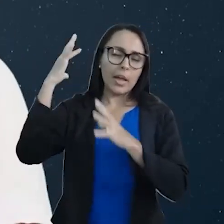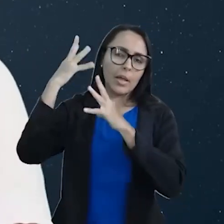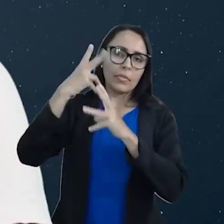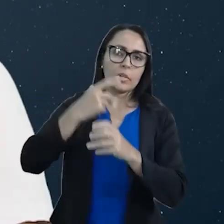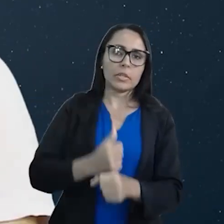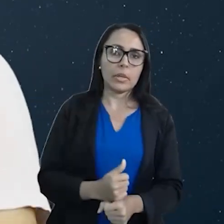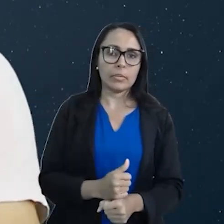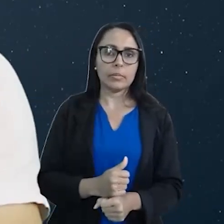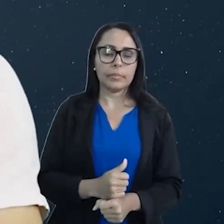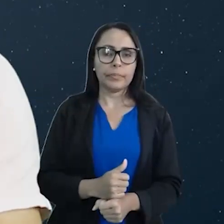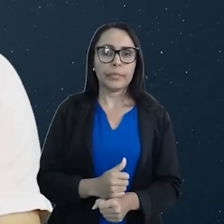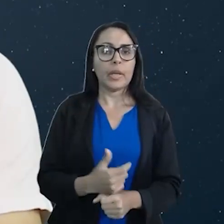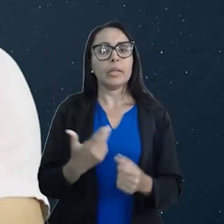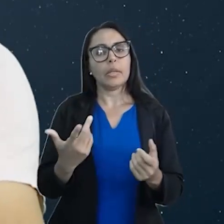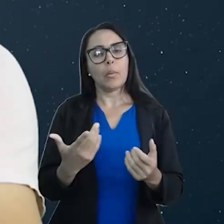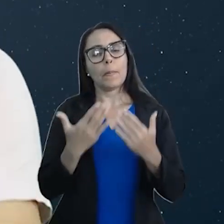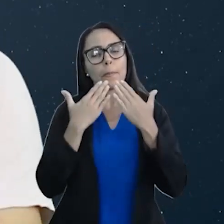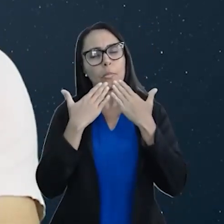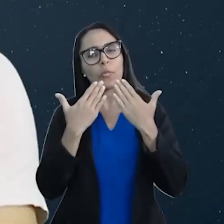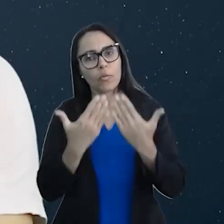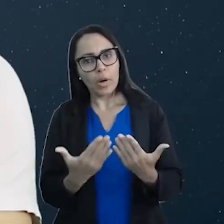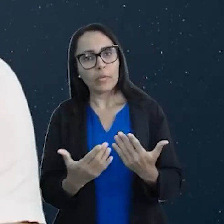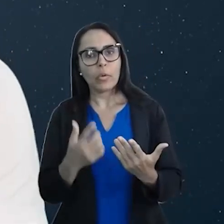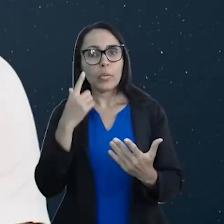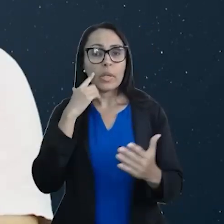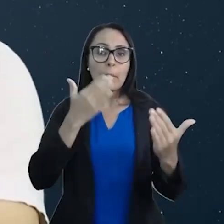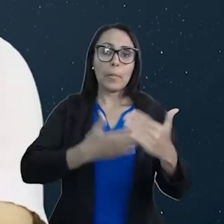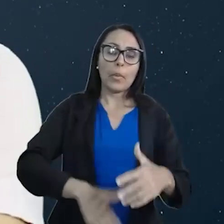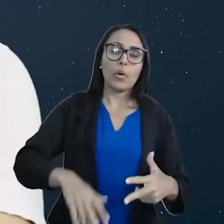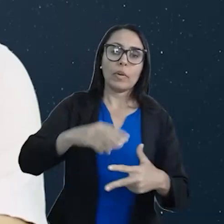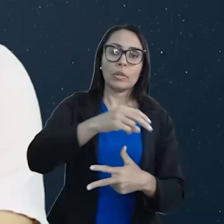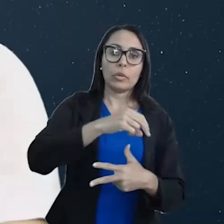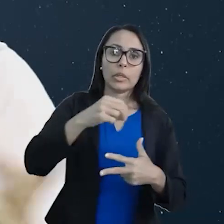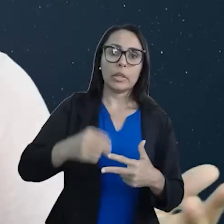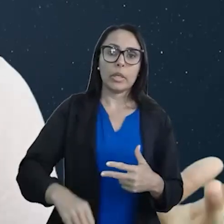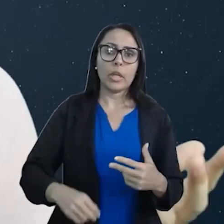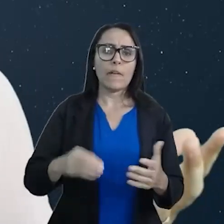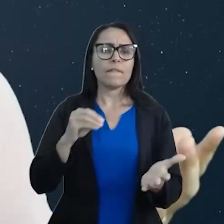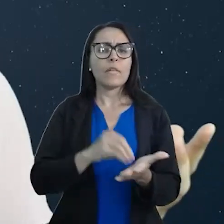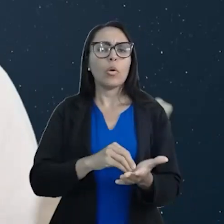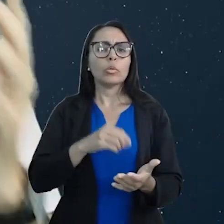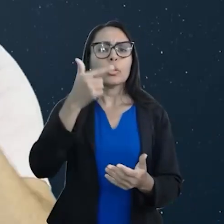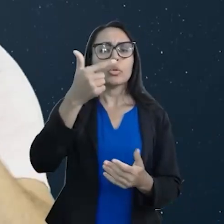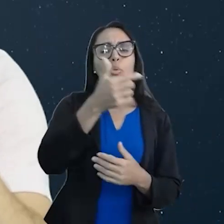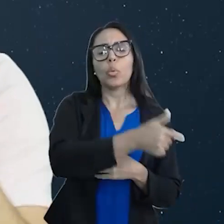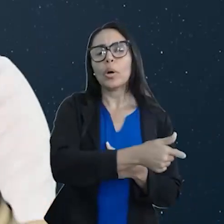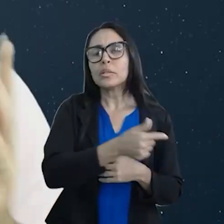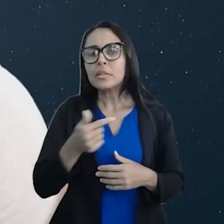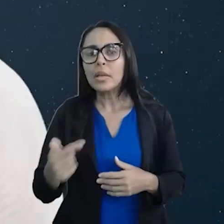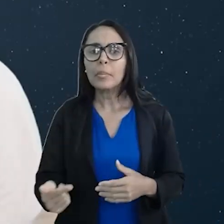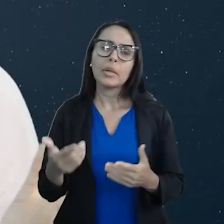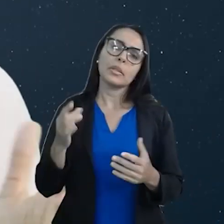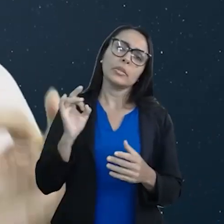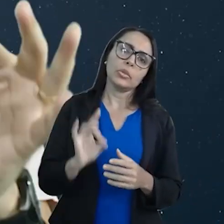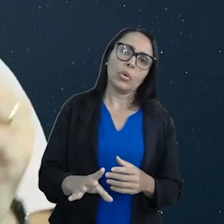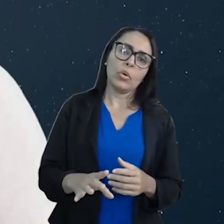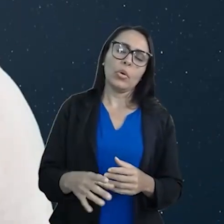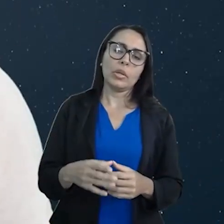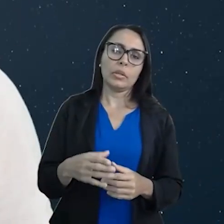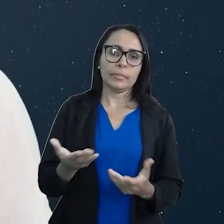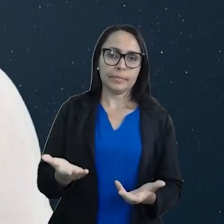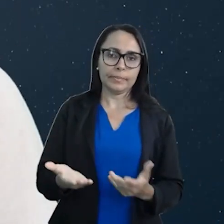fazer os vetores. Pelo amor de Deus, vá para a prova do Enem. Faltam duas semanas. Vá para a prova do Enem